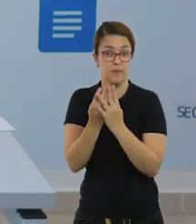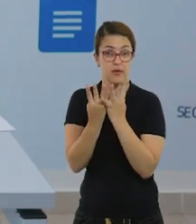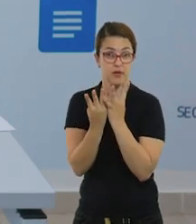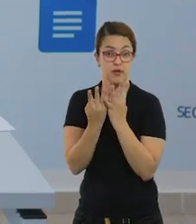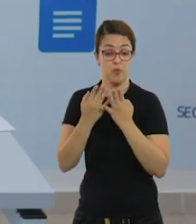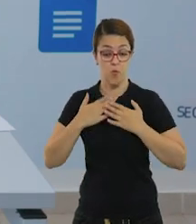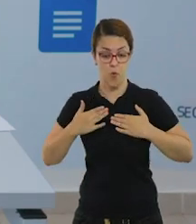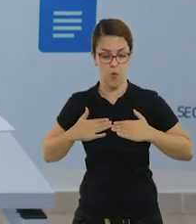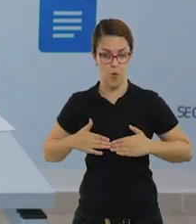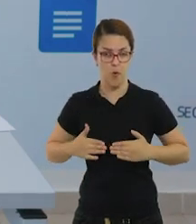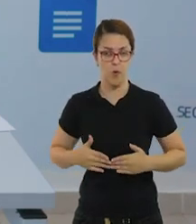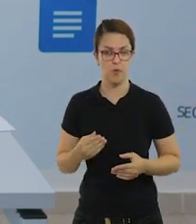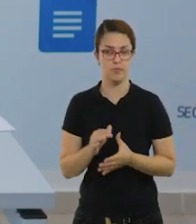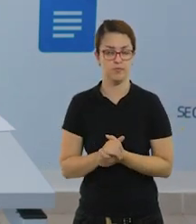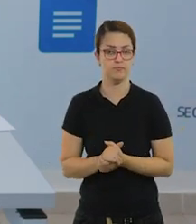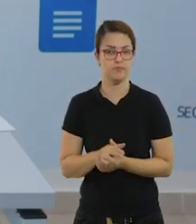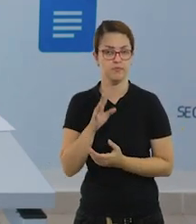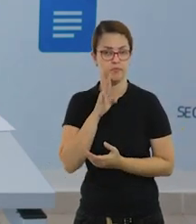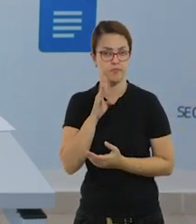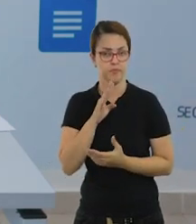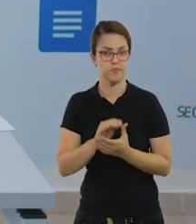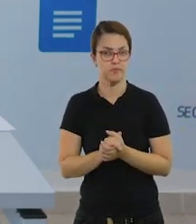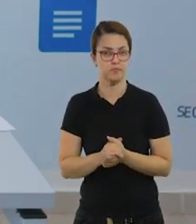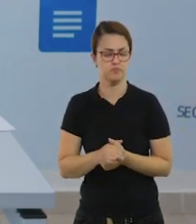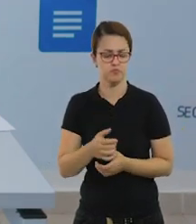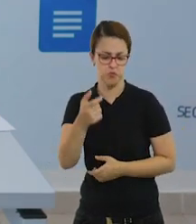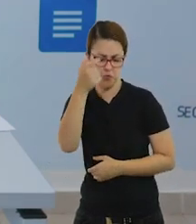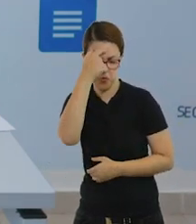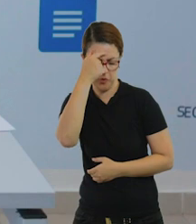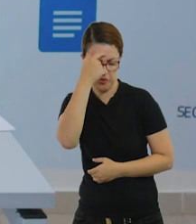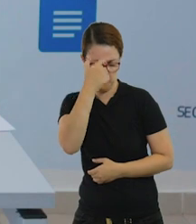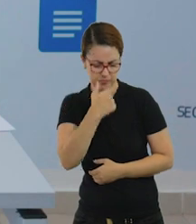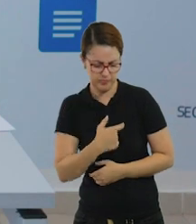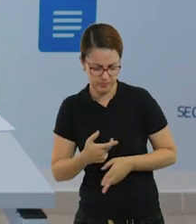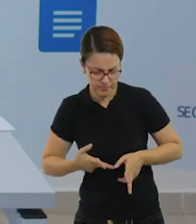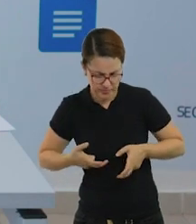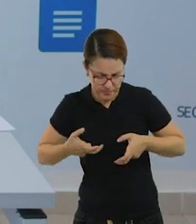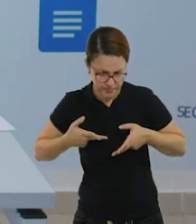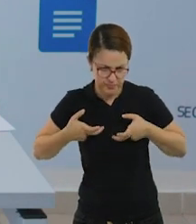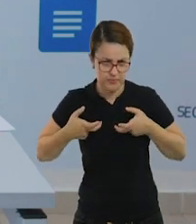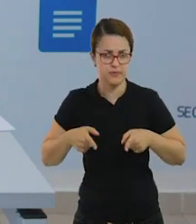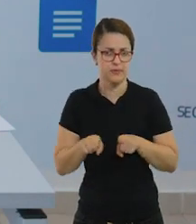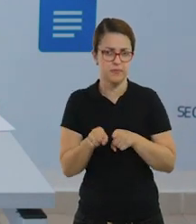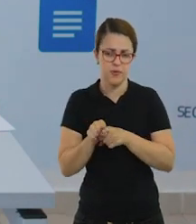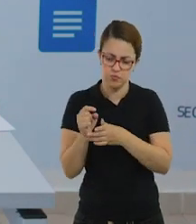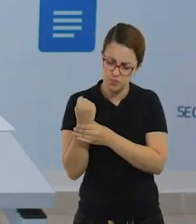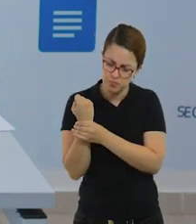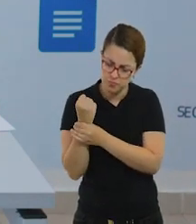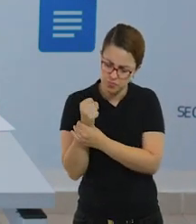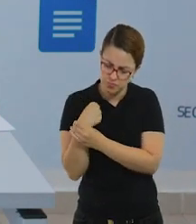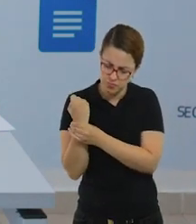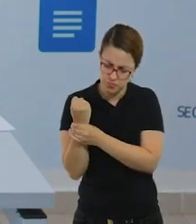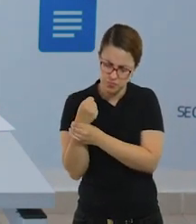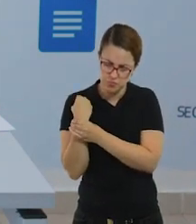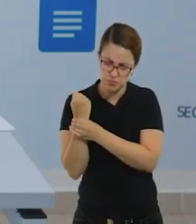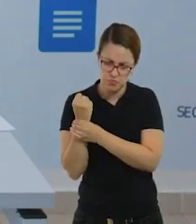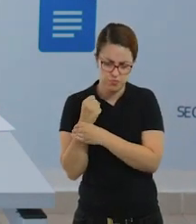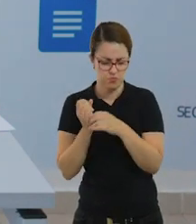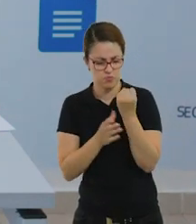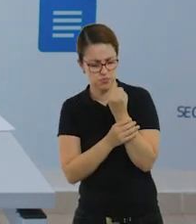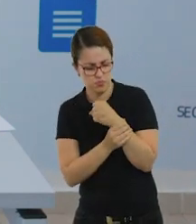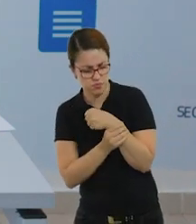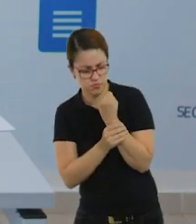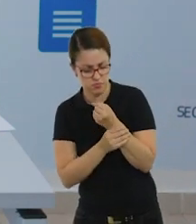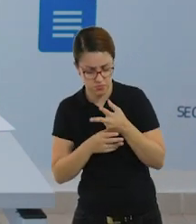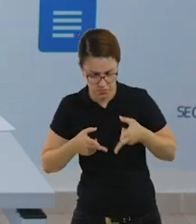O baralho corporal é bem bacana, porque dá para a gente trabalhar a consciência corporal da criança, aumenta o repertório motor dela, e ela também reconhece